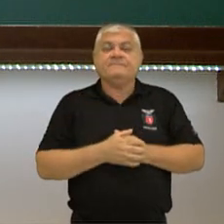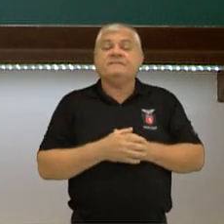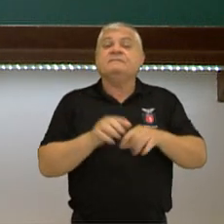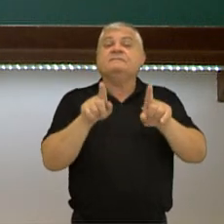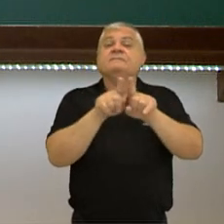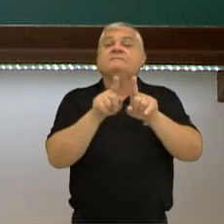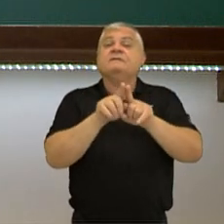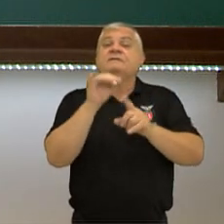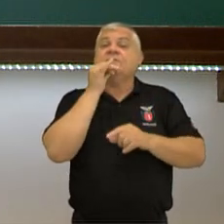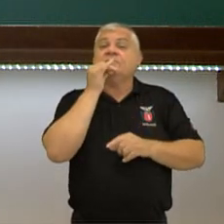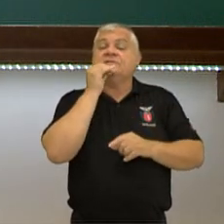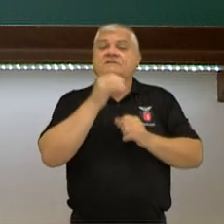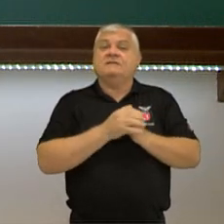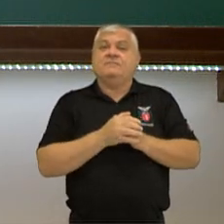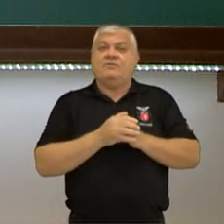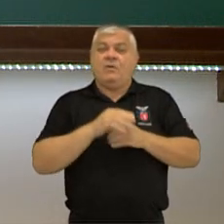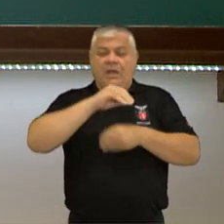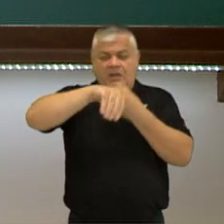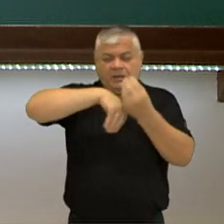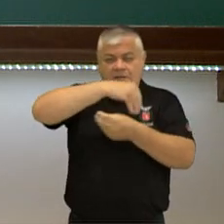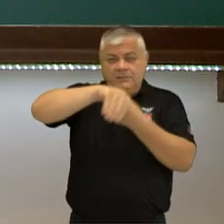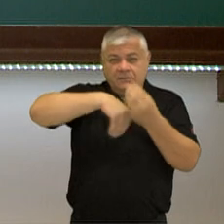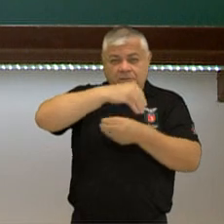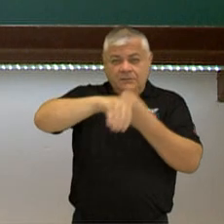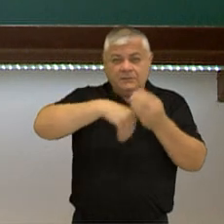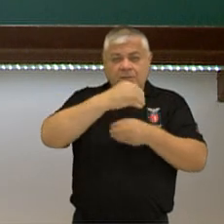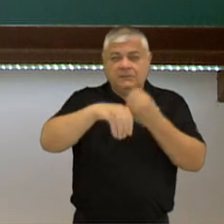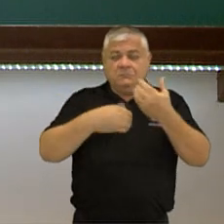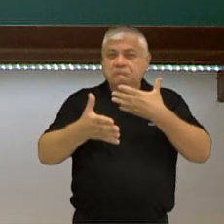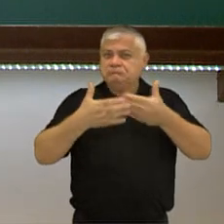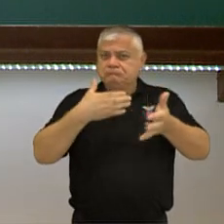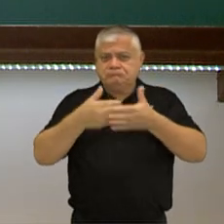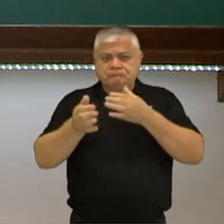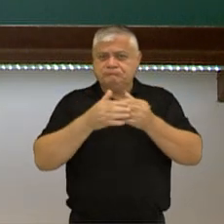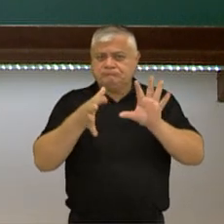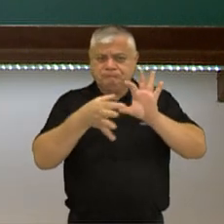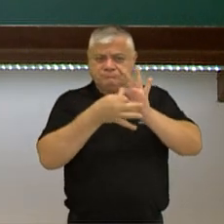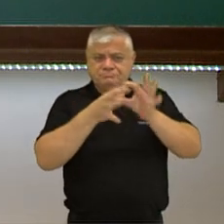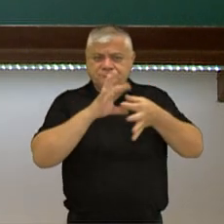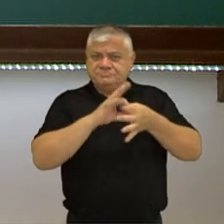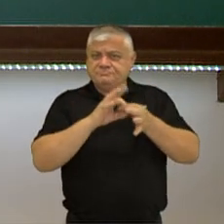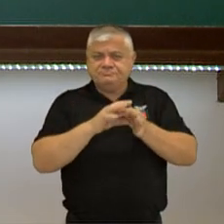de existir o heteroátomo não interfere no tamanho das ligações.